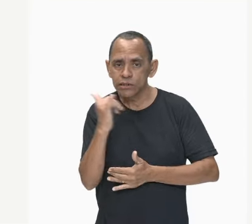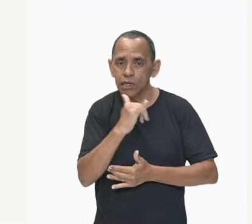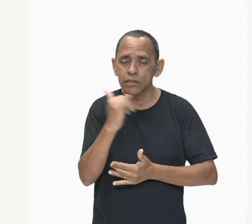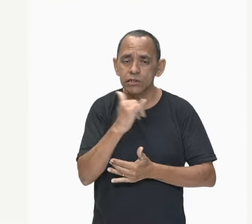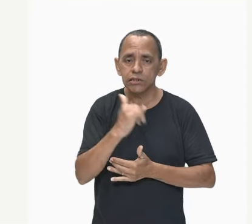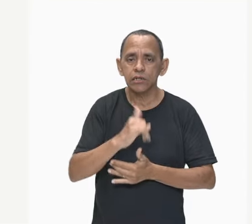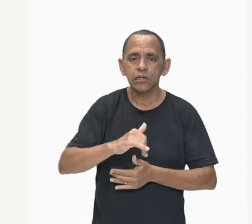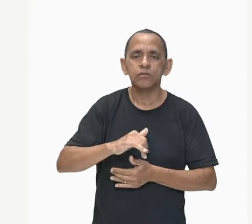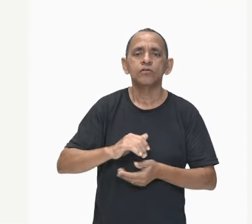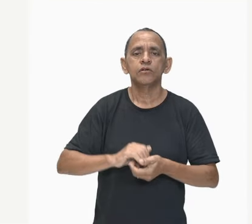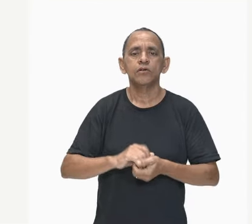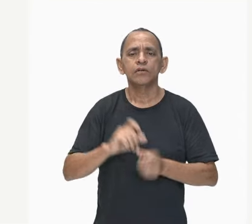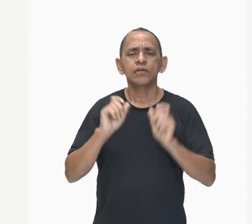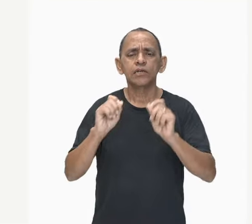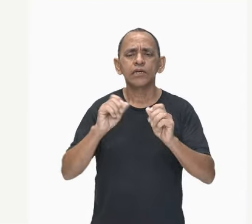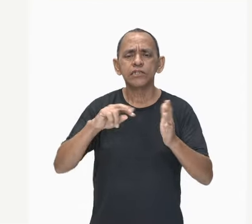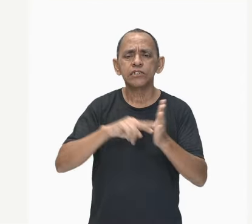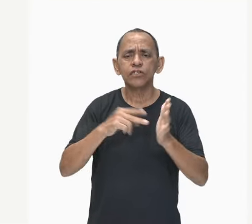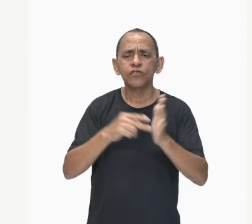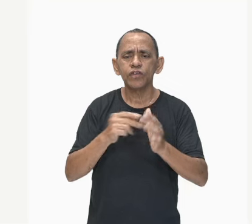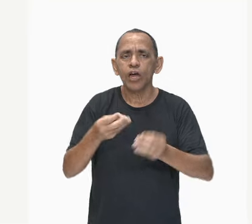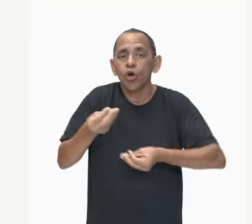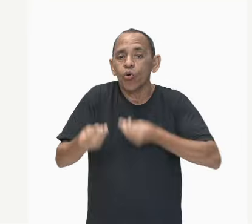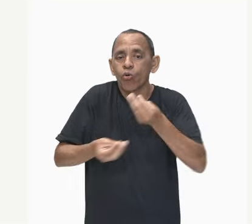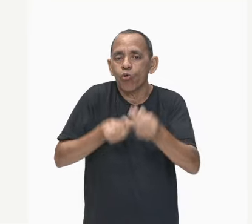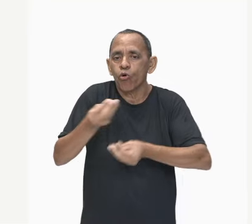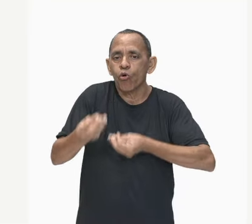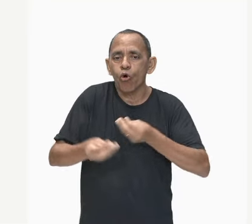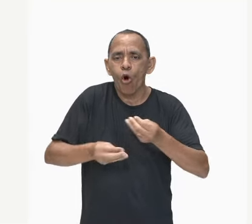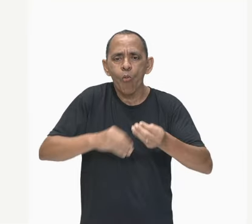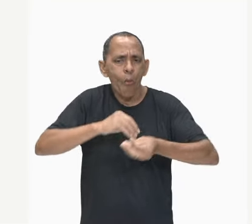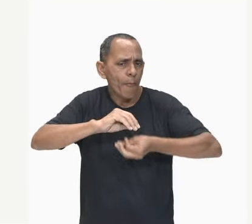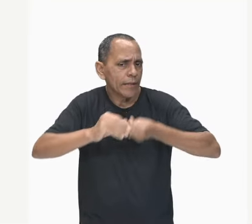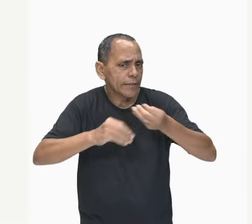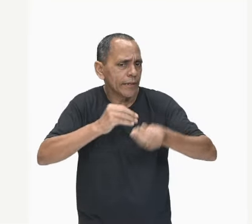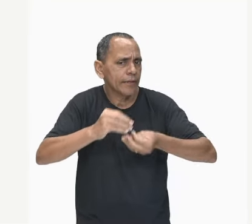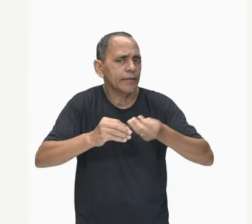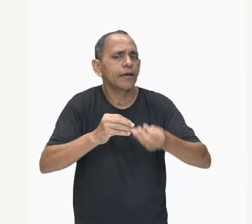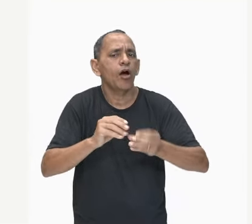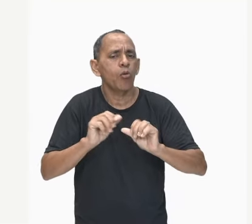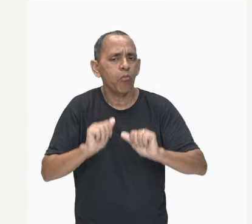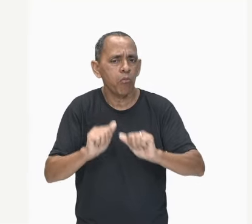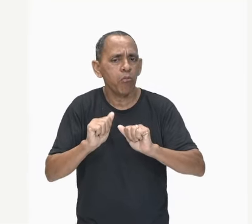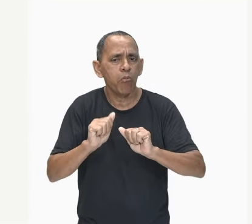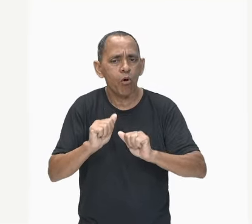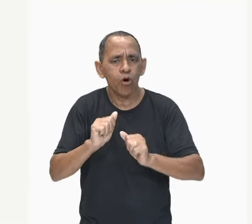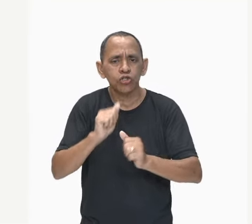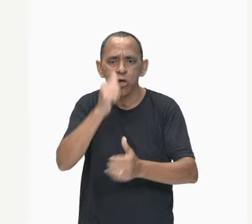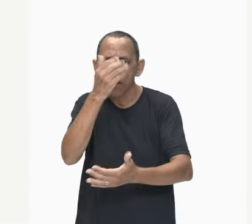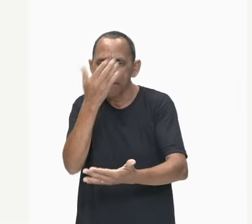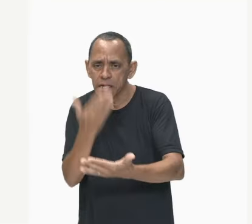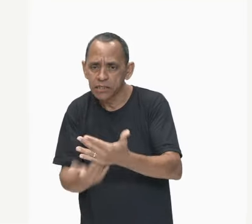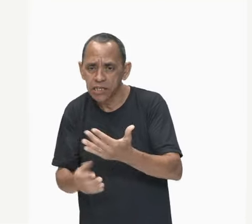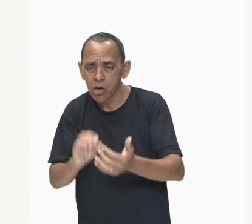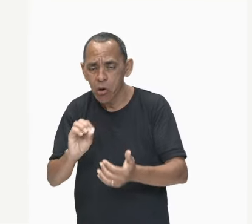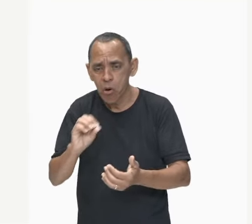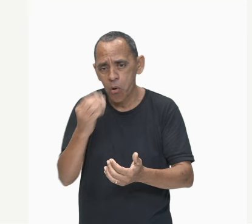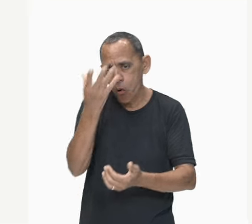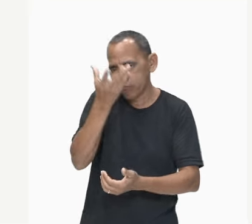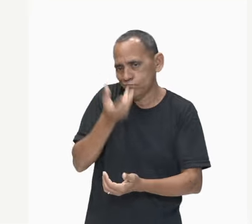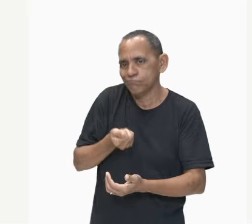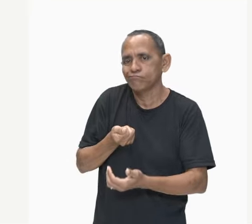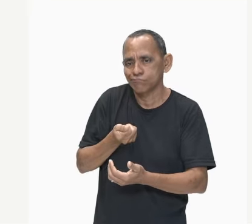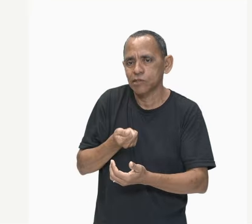são do que a forma como um corpo pode ganhar ou perder eletros. Ocorrem por três